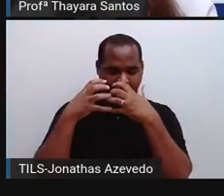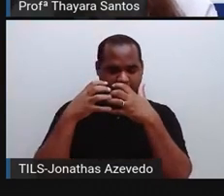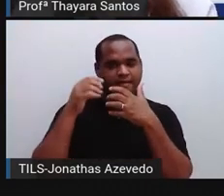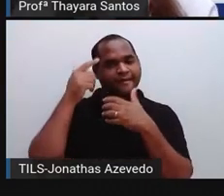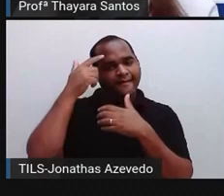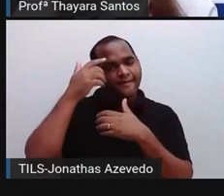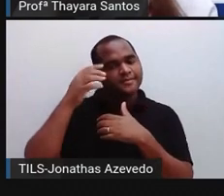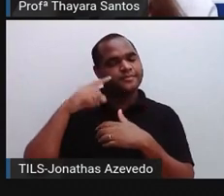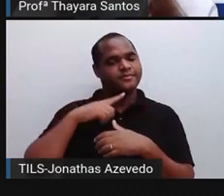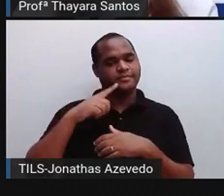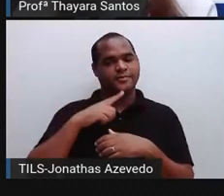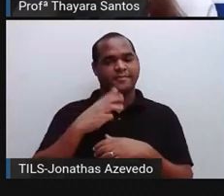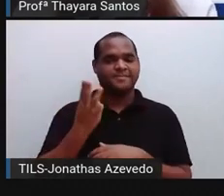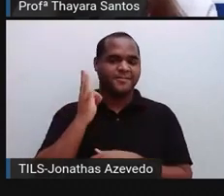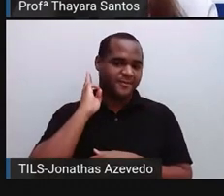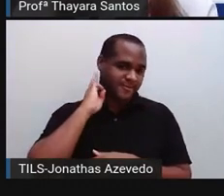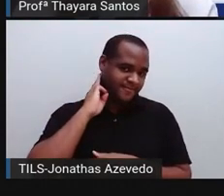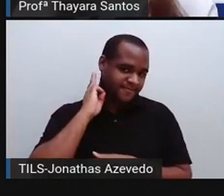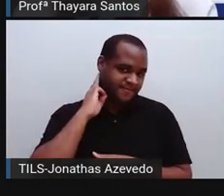meninges.